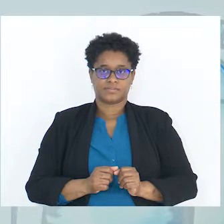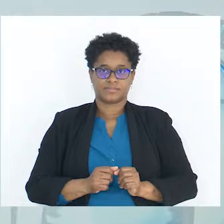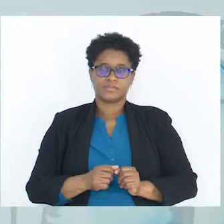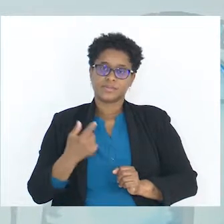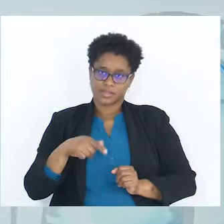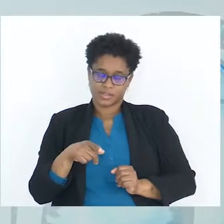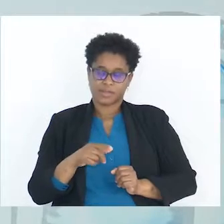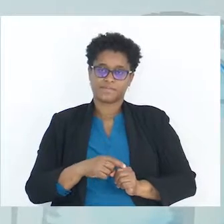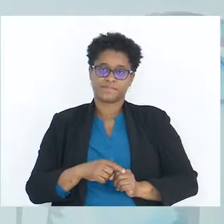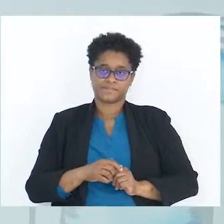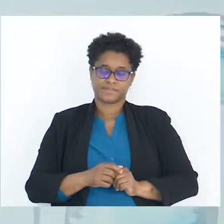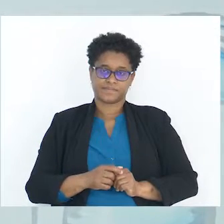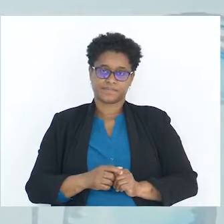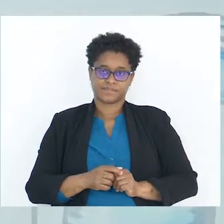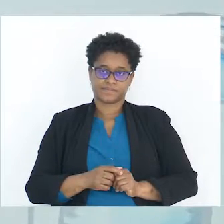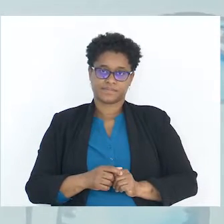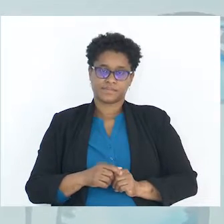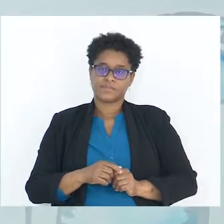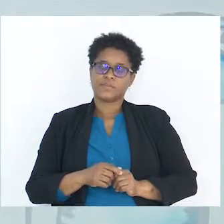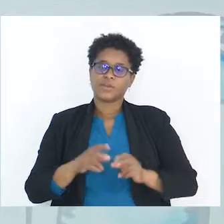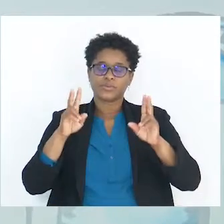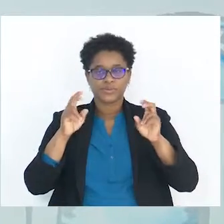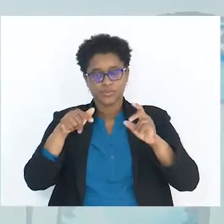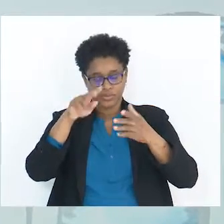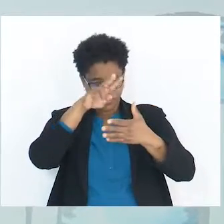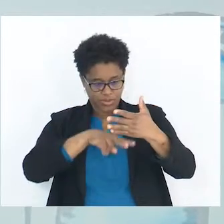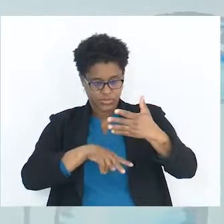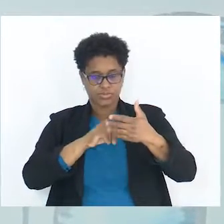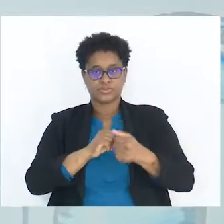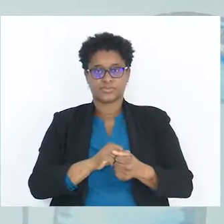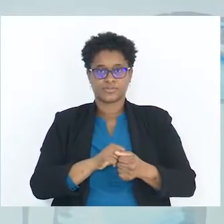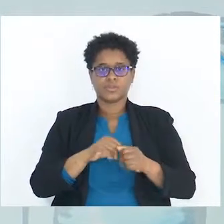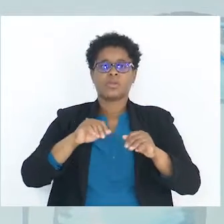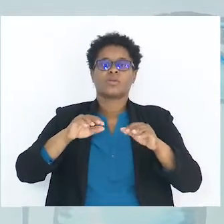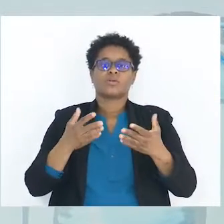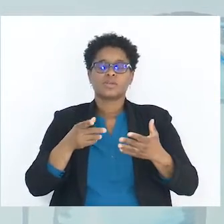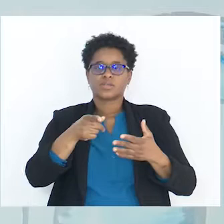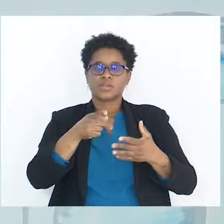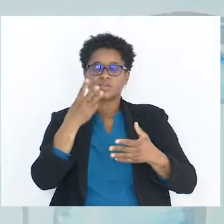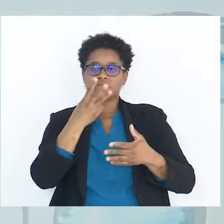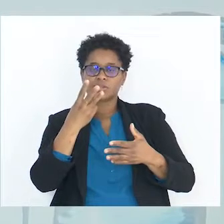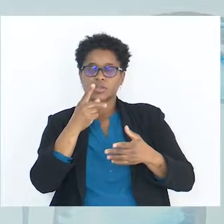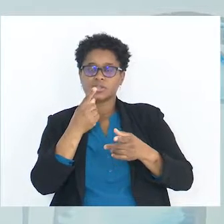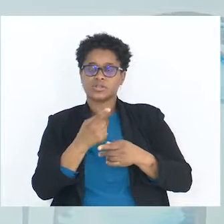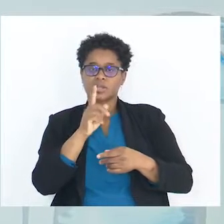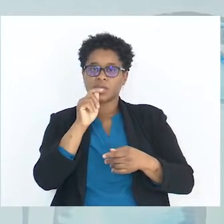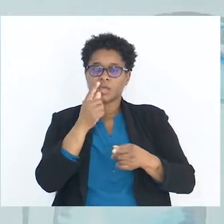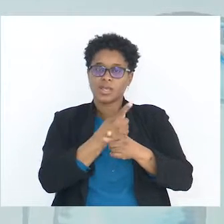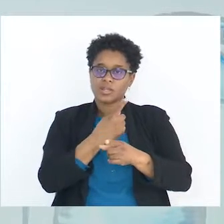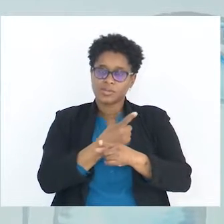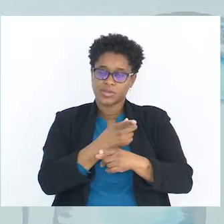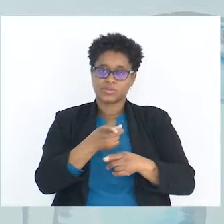E aí está. Introdução do texto. Então quais são esses três elementos